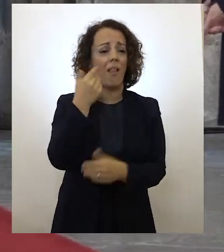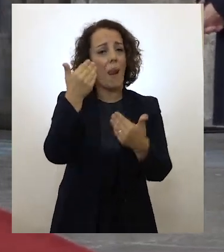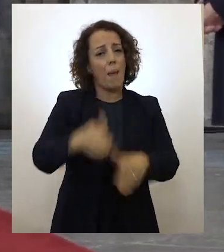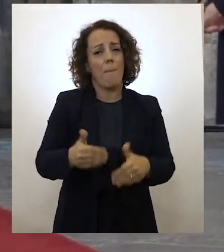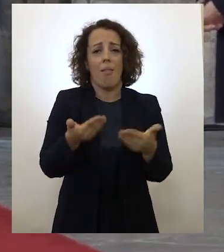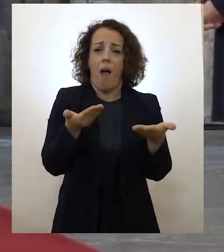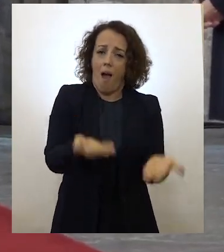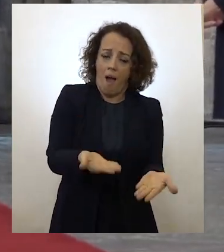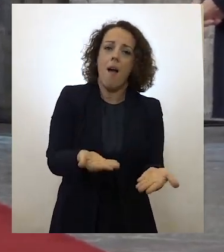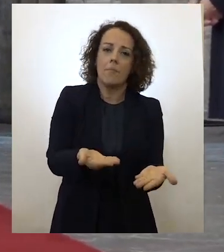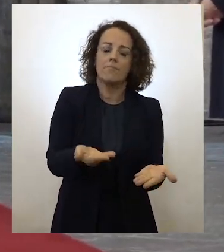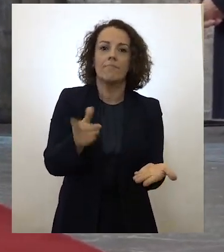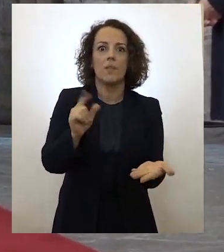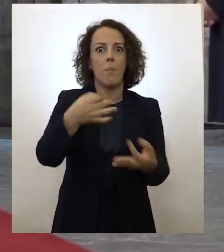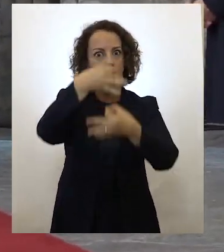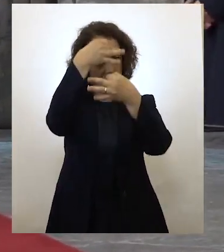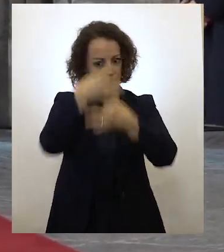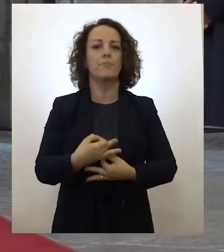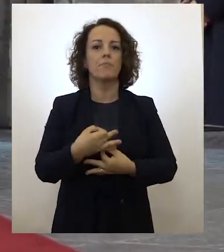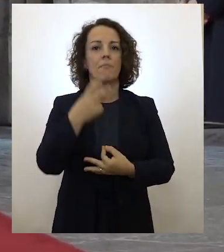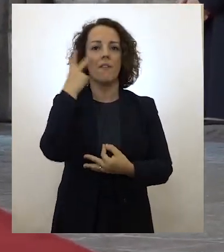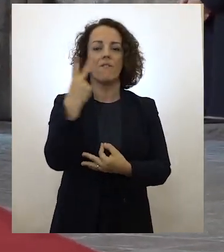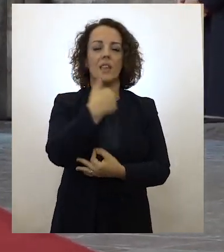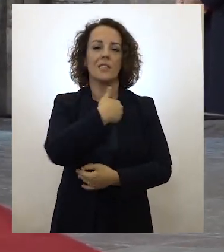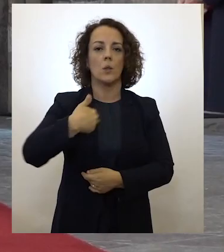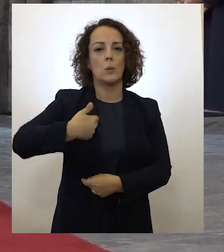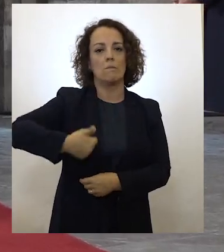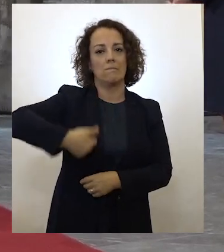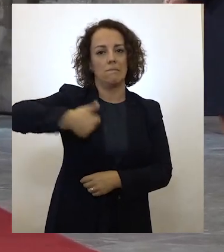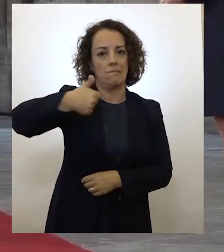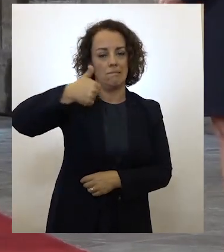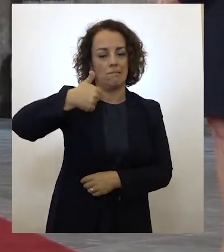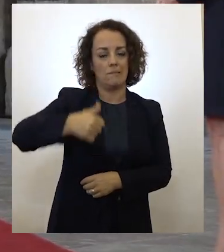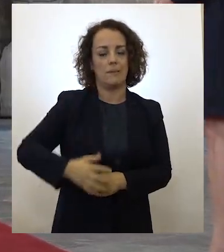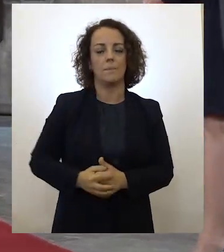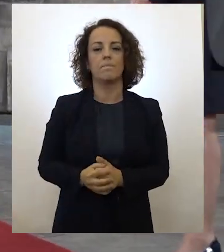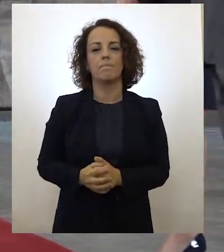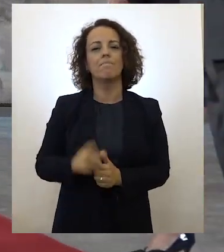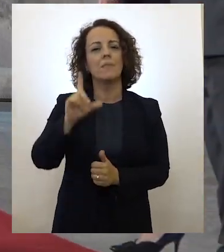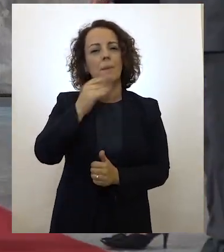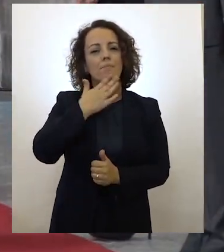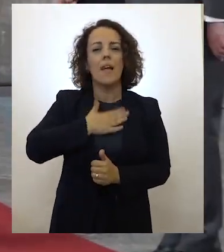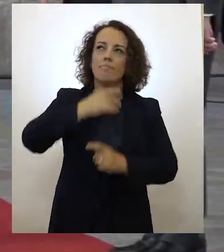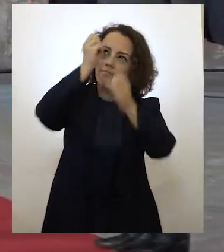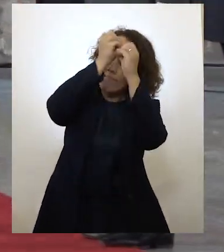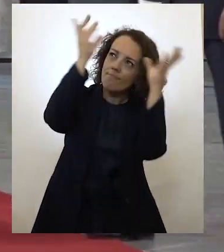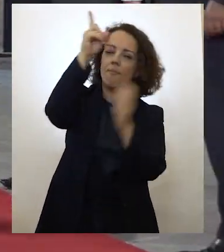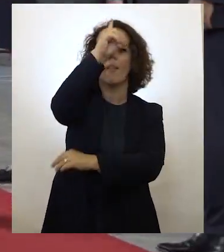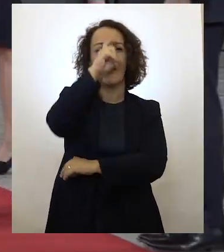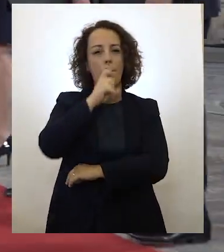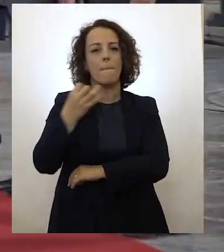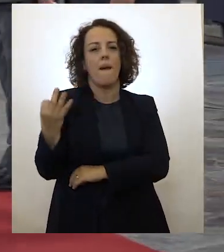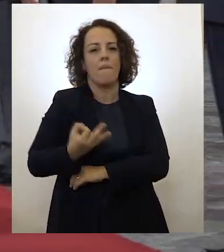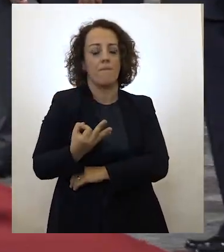Da primazia na afirmação da vida e da saúde. E nos recordar que o